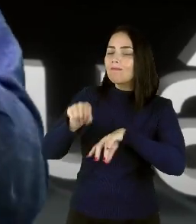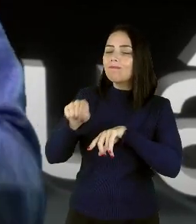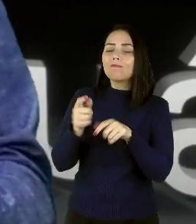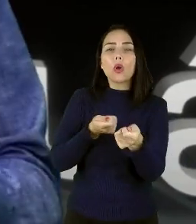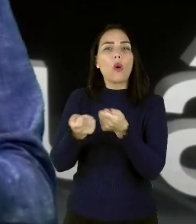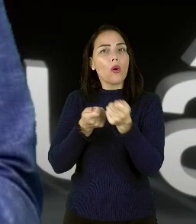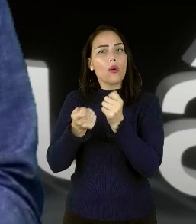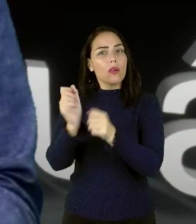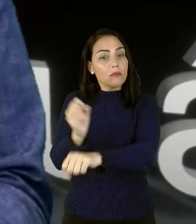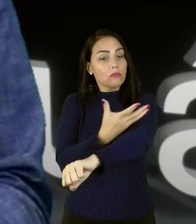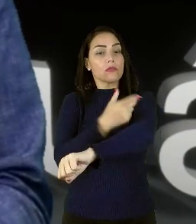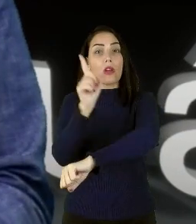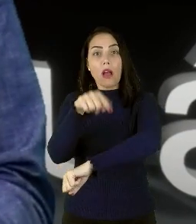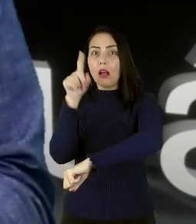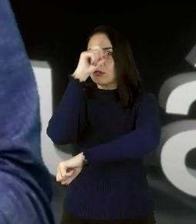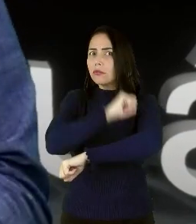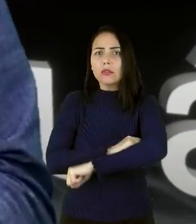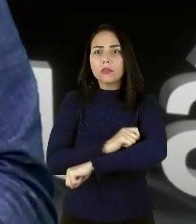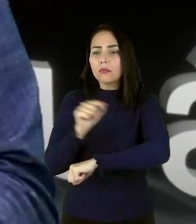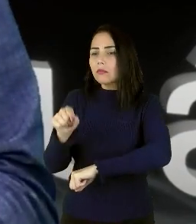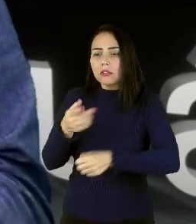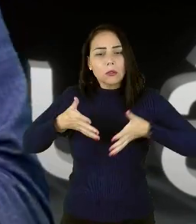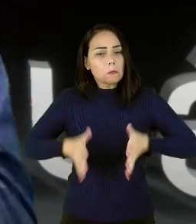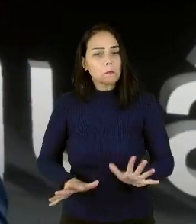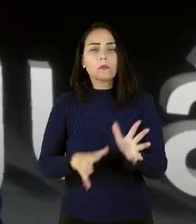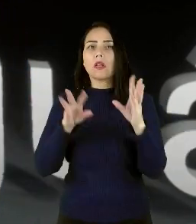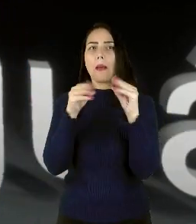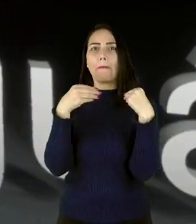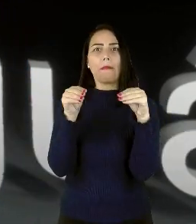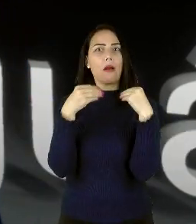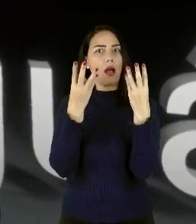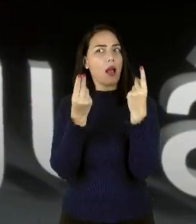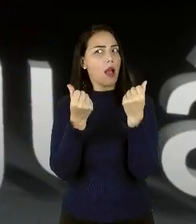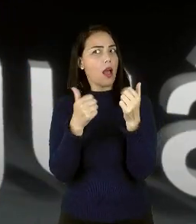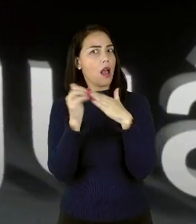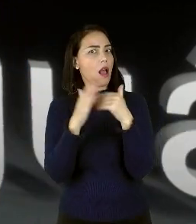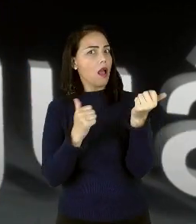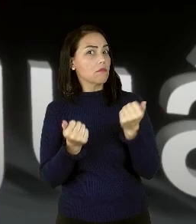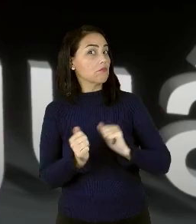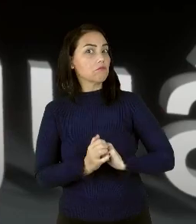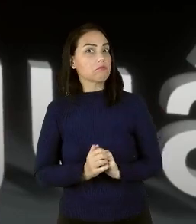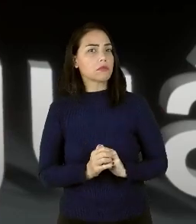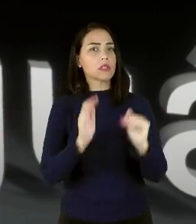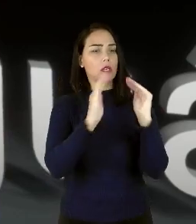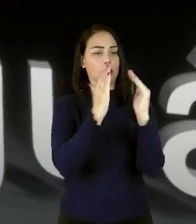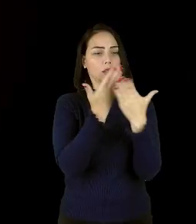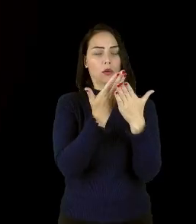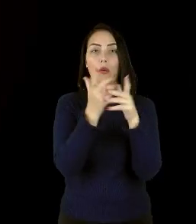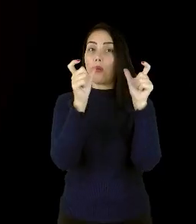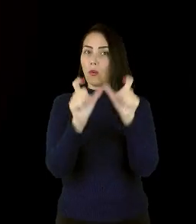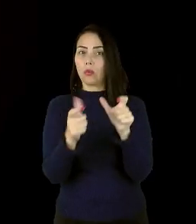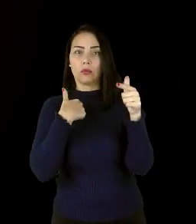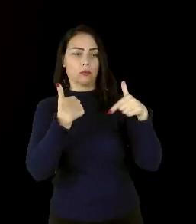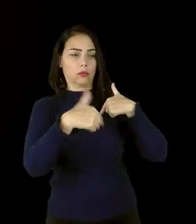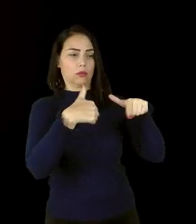é uma tarefa complexa. Ninguém nasce com essa habilidade. Na escola onde trabalho,